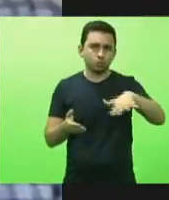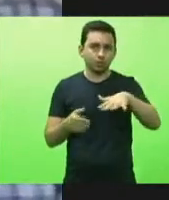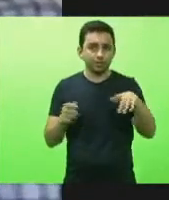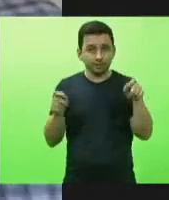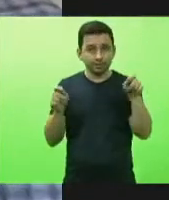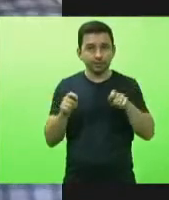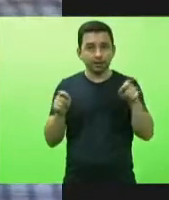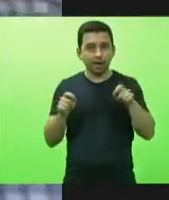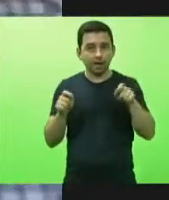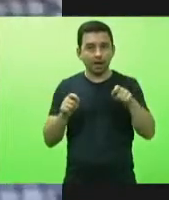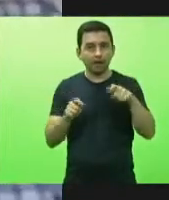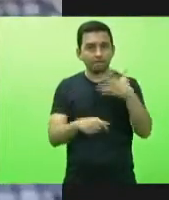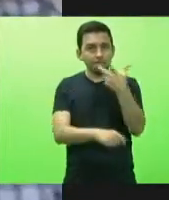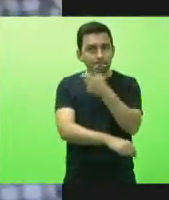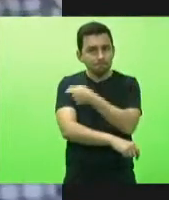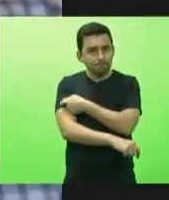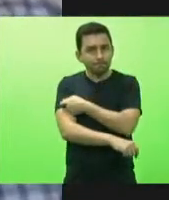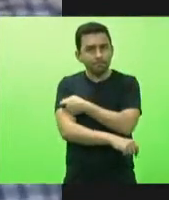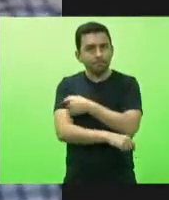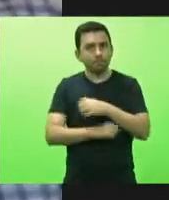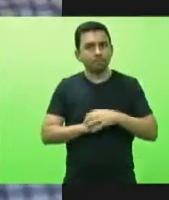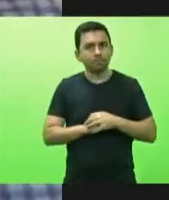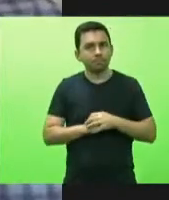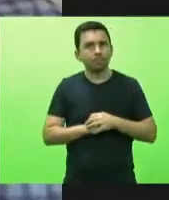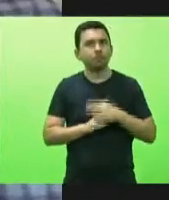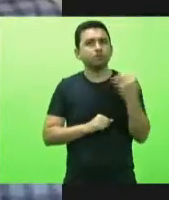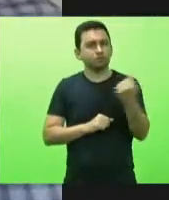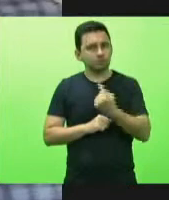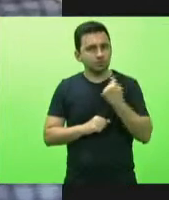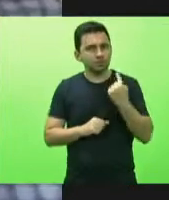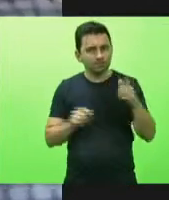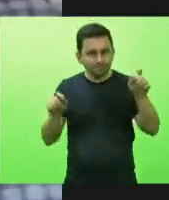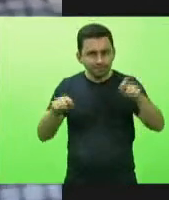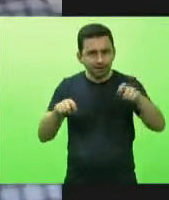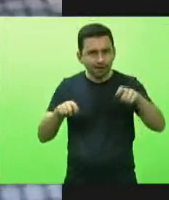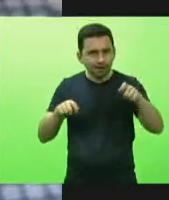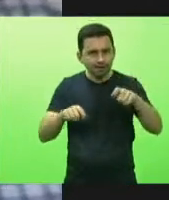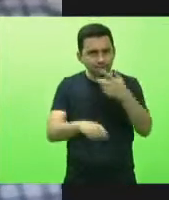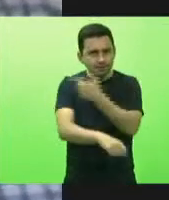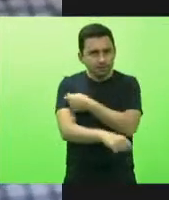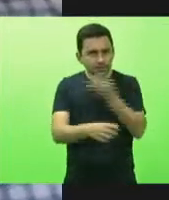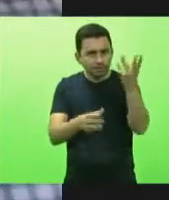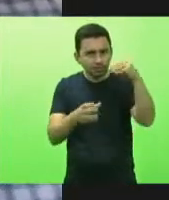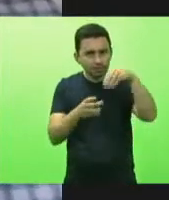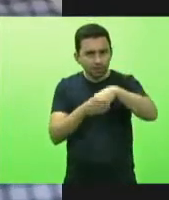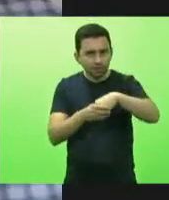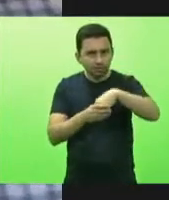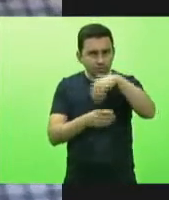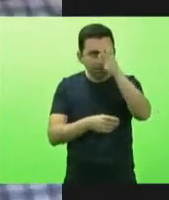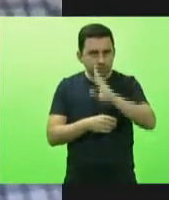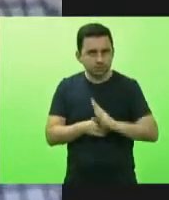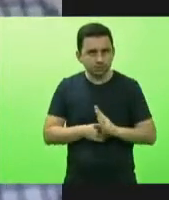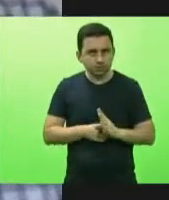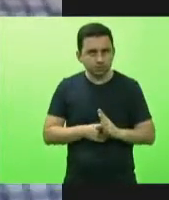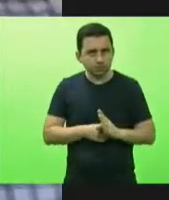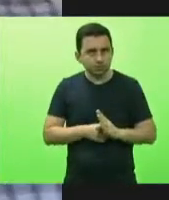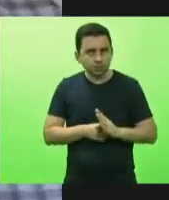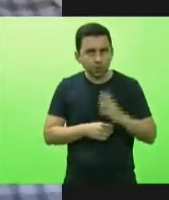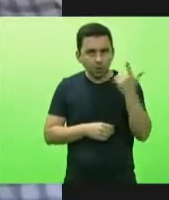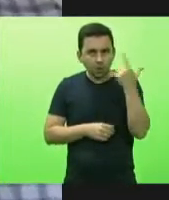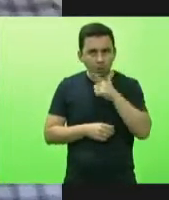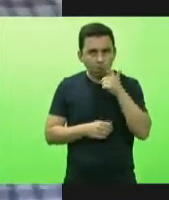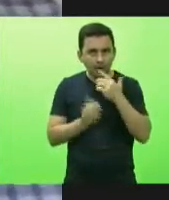aplicar essa vacina nós teríamos vacina dentro do país para atender uma demanda de